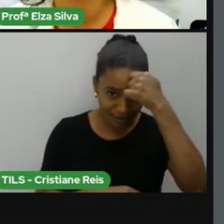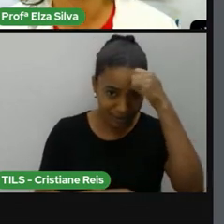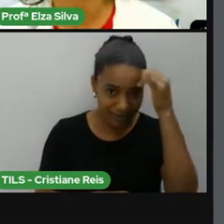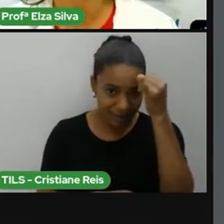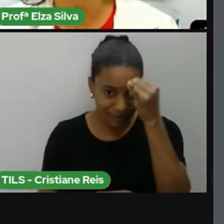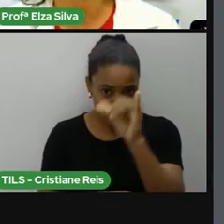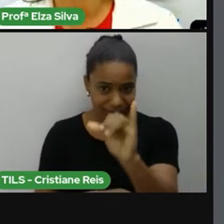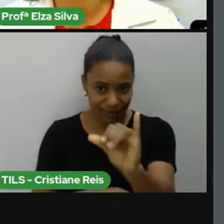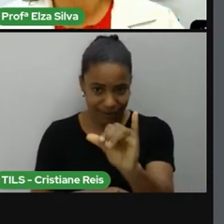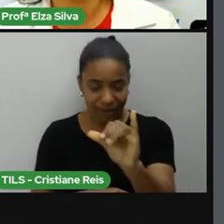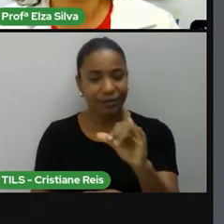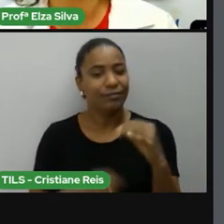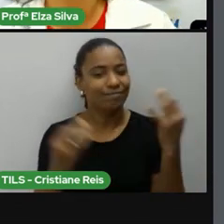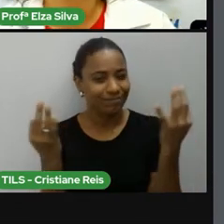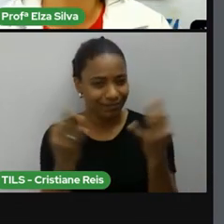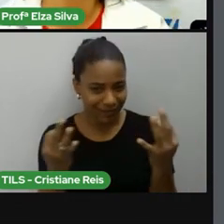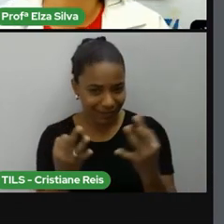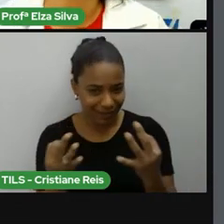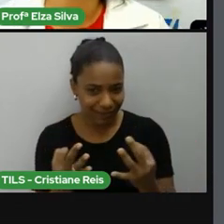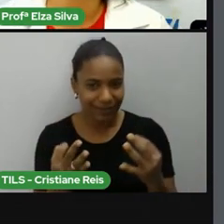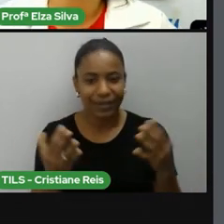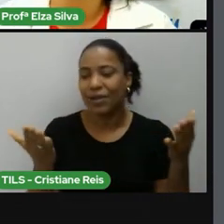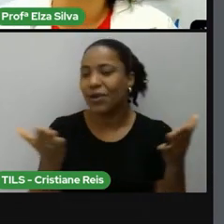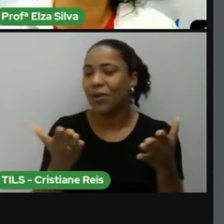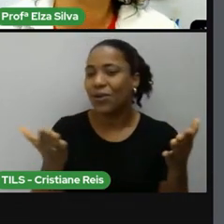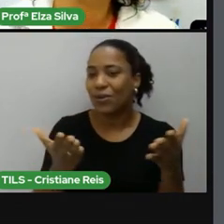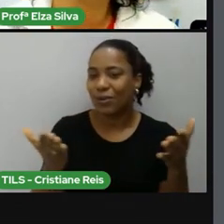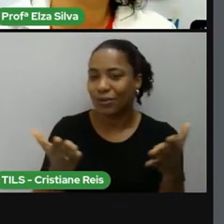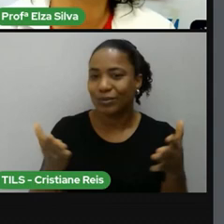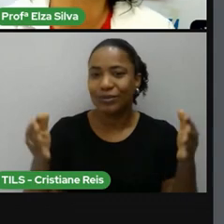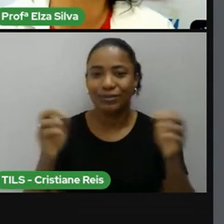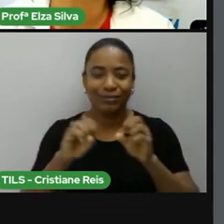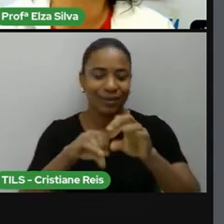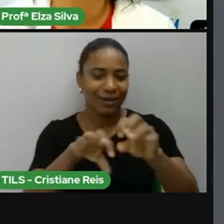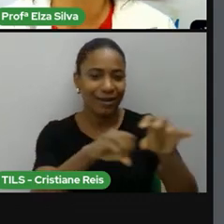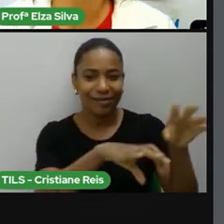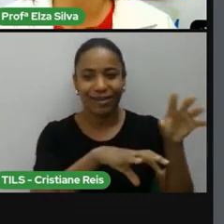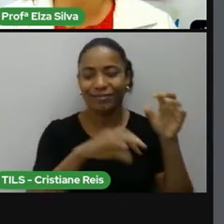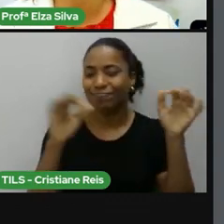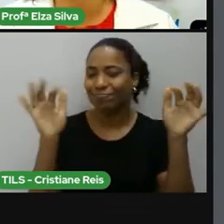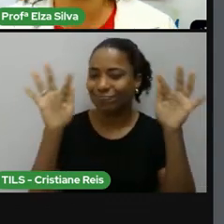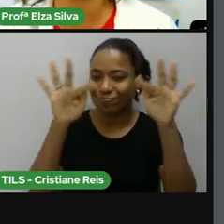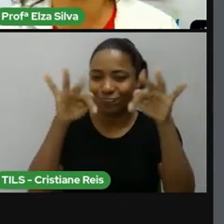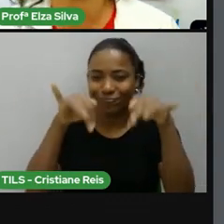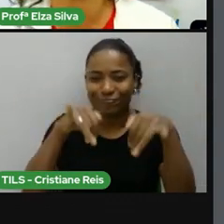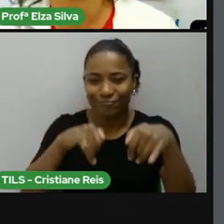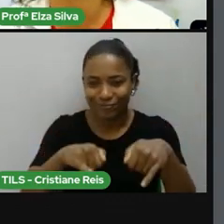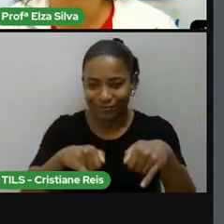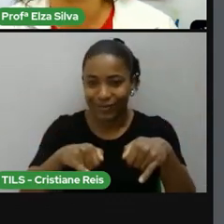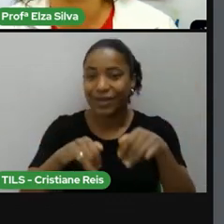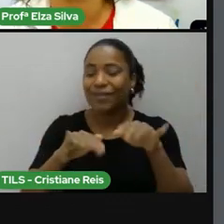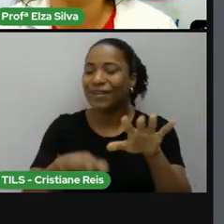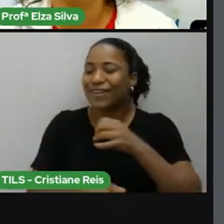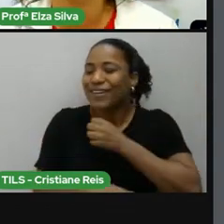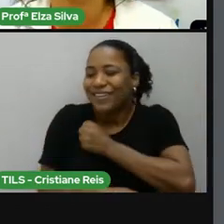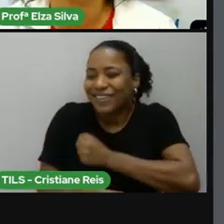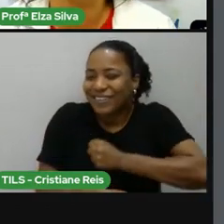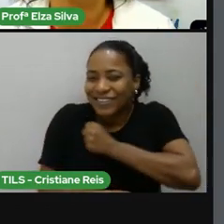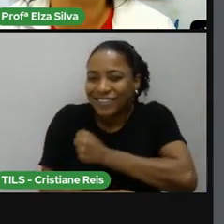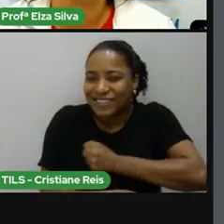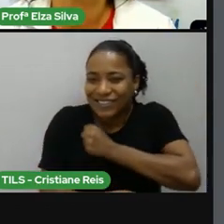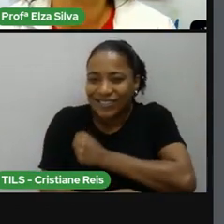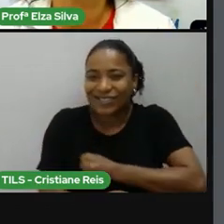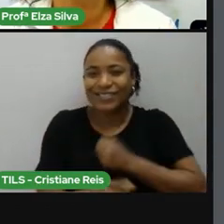Termino a aula de hoje já com muita saudade e esperando ansiosa por o nosso próximo